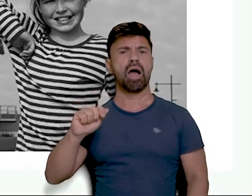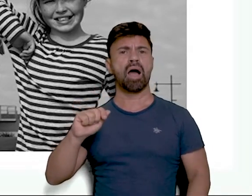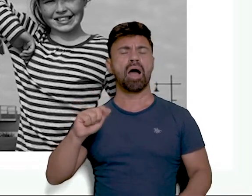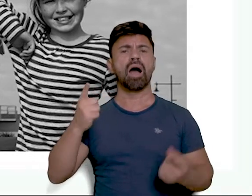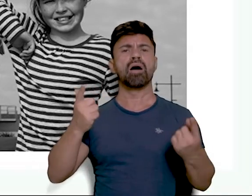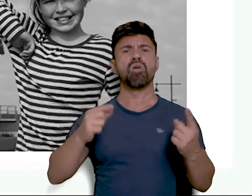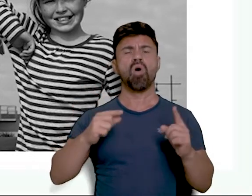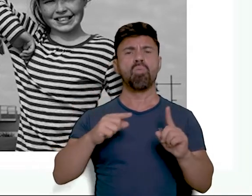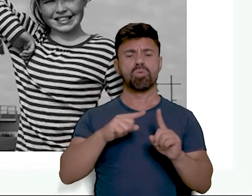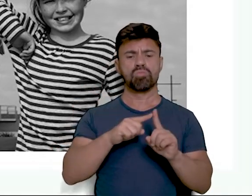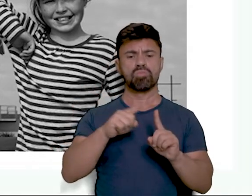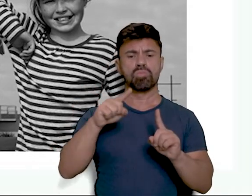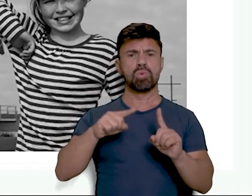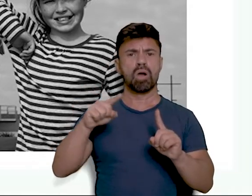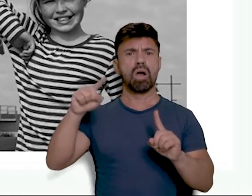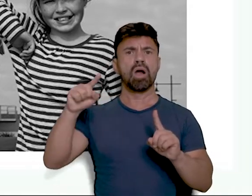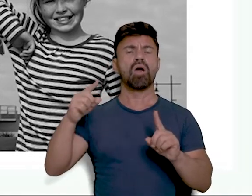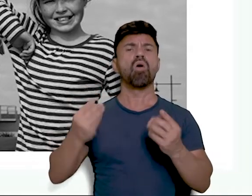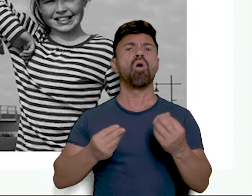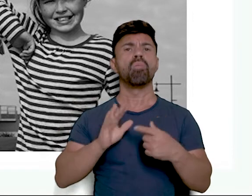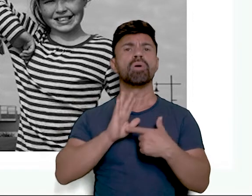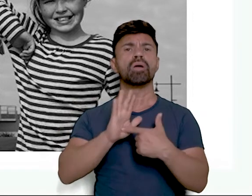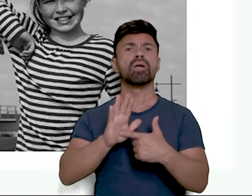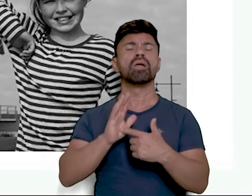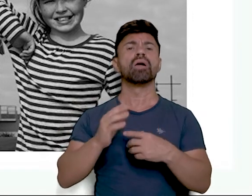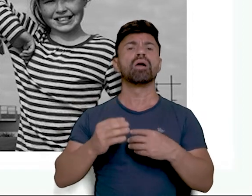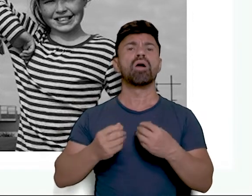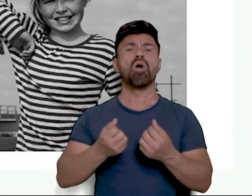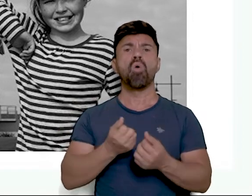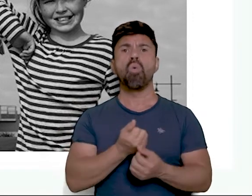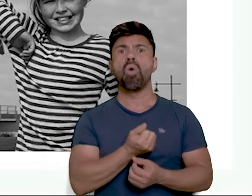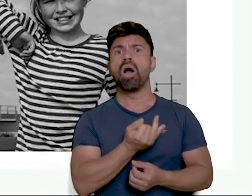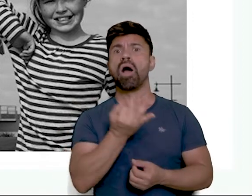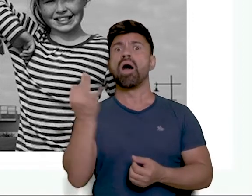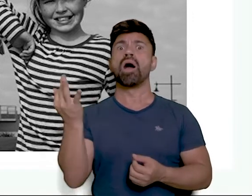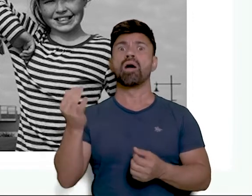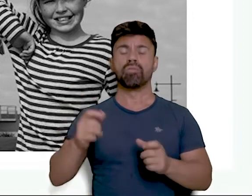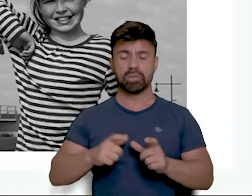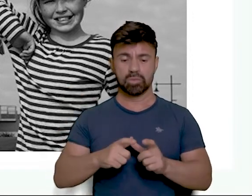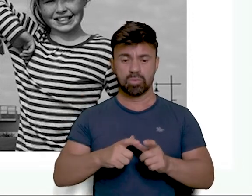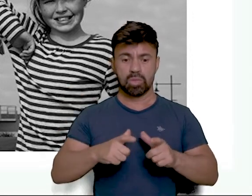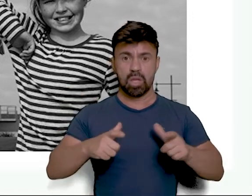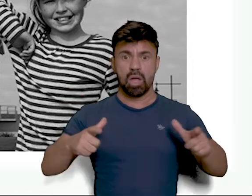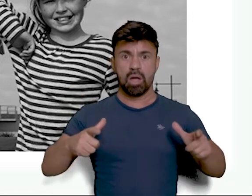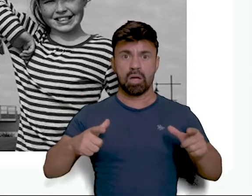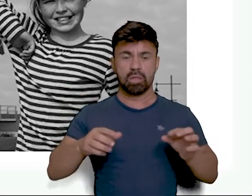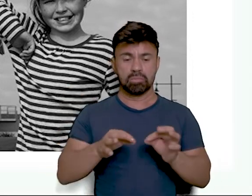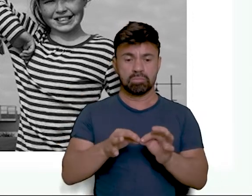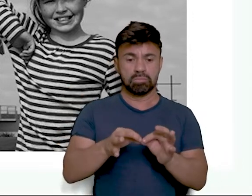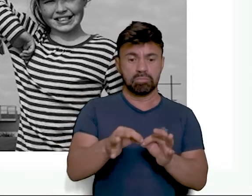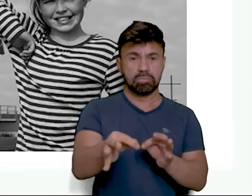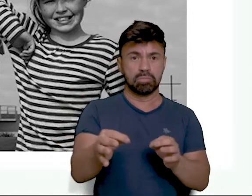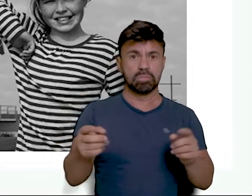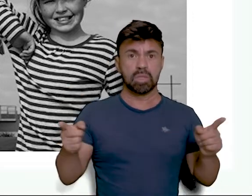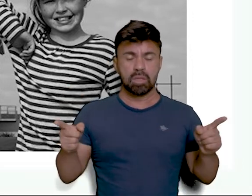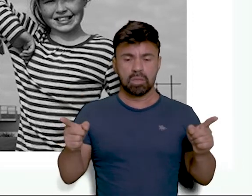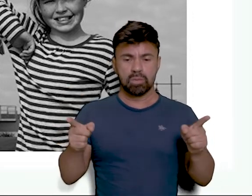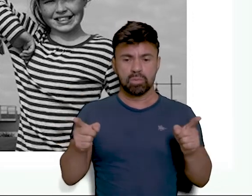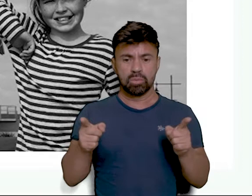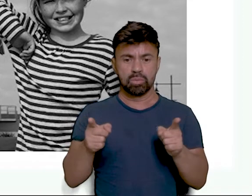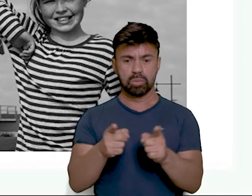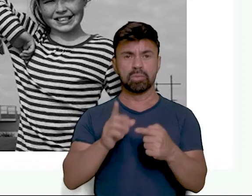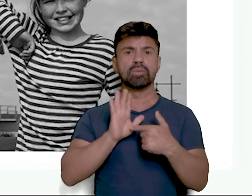a realidade e sua representação. representação. Ela indica quantas vezes o tamanho daquele terreno teve que ser diminuído para ser